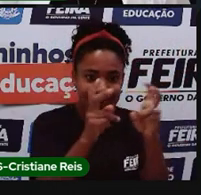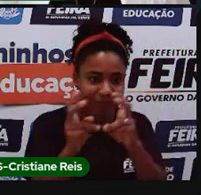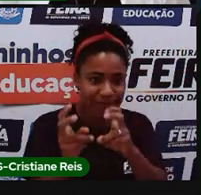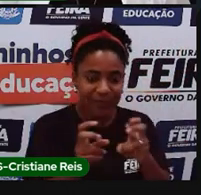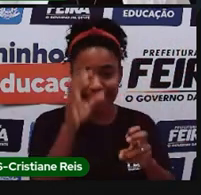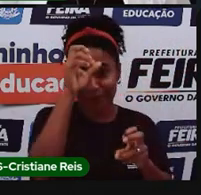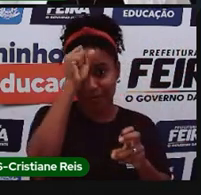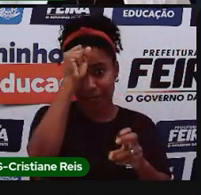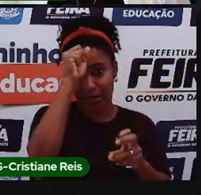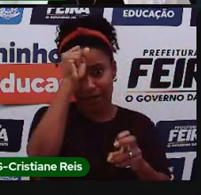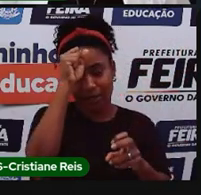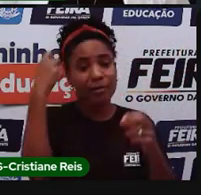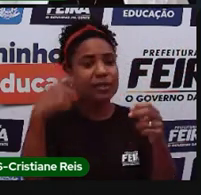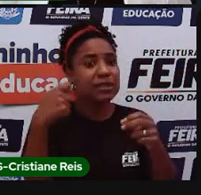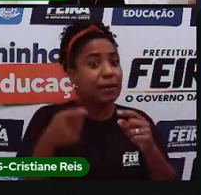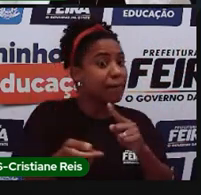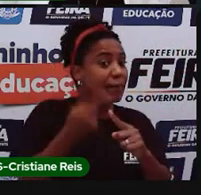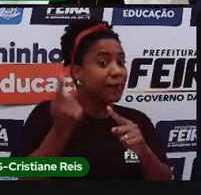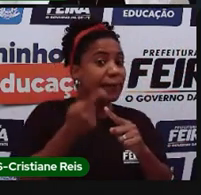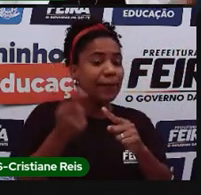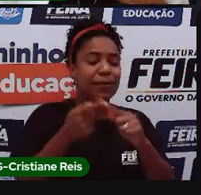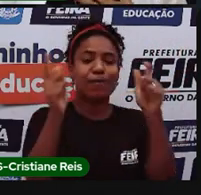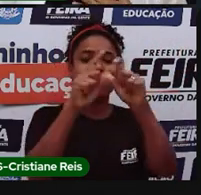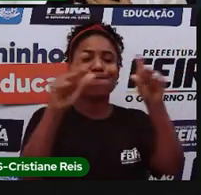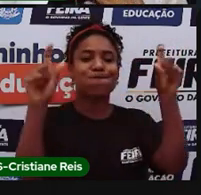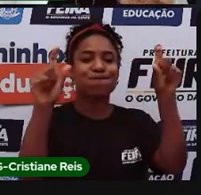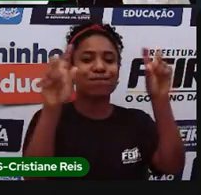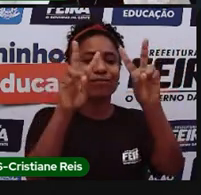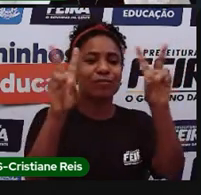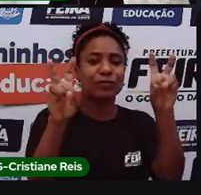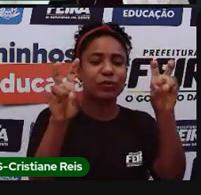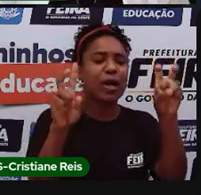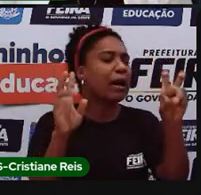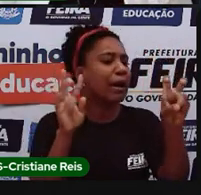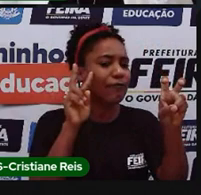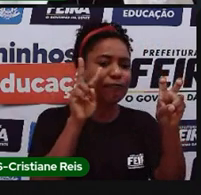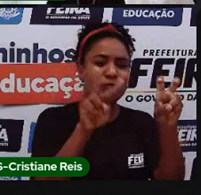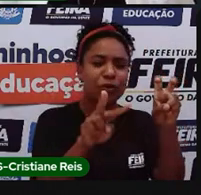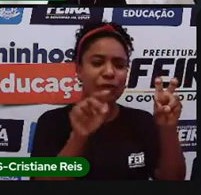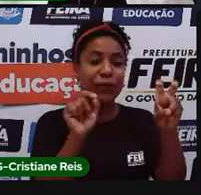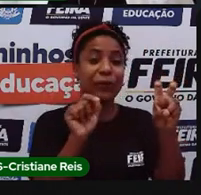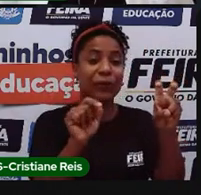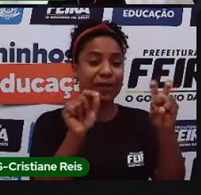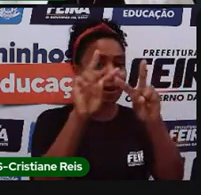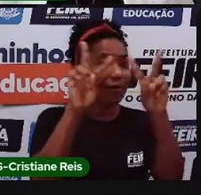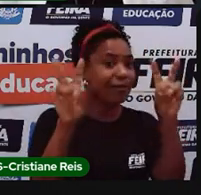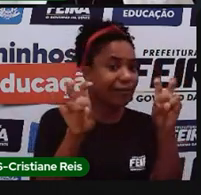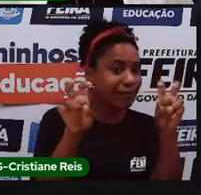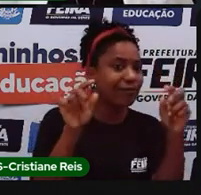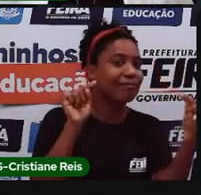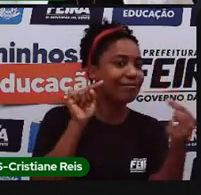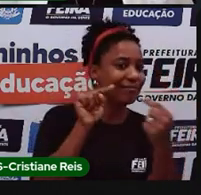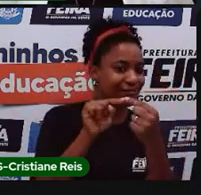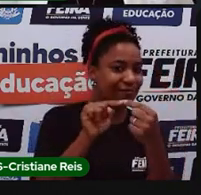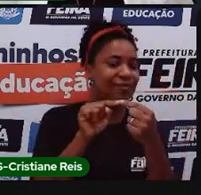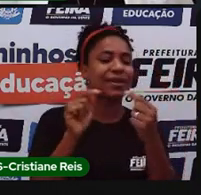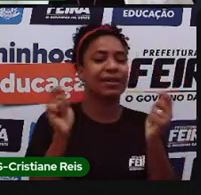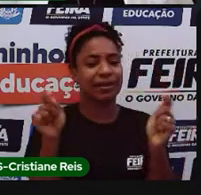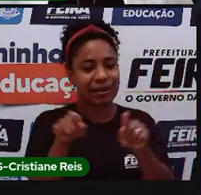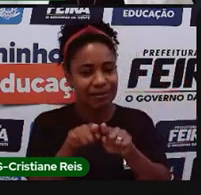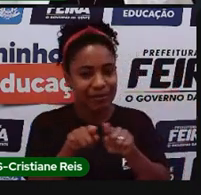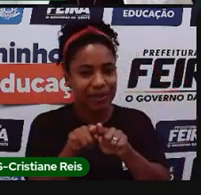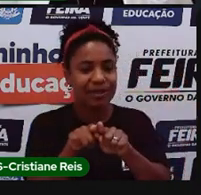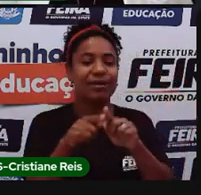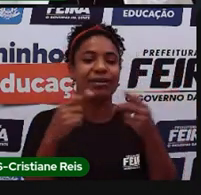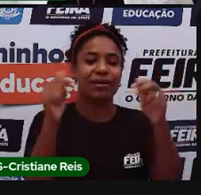título do mapa e ver se ele está condizente com o meu objetivo ali para aprender, né. Os mapas rodoviários, né, que